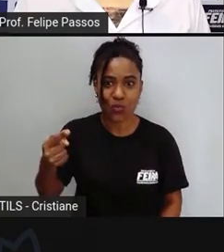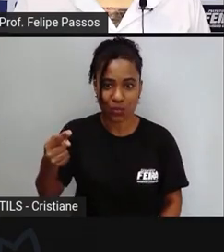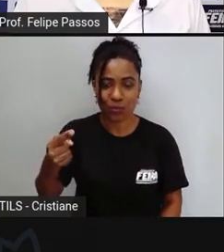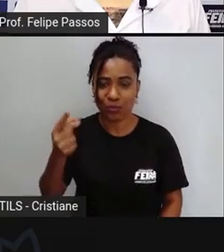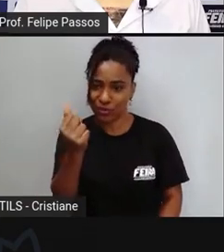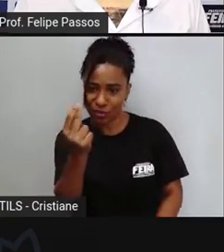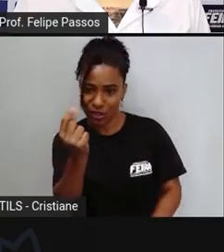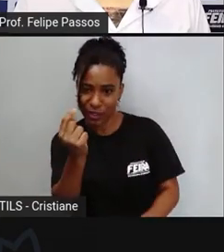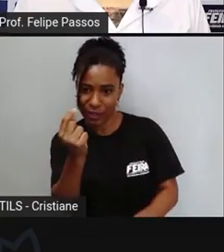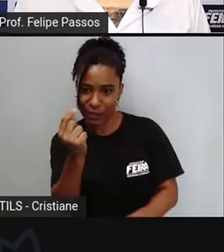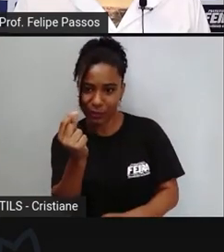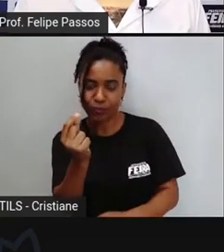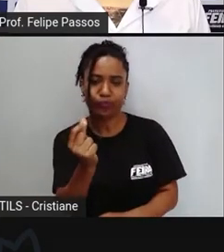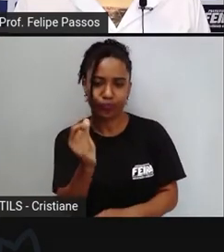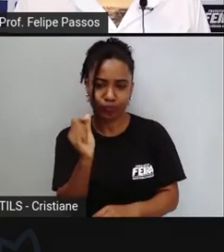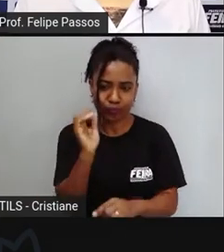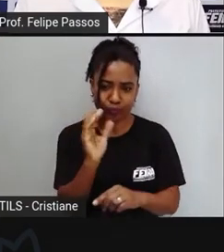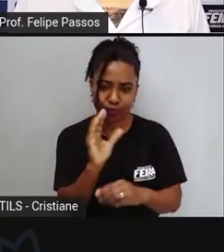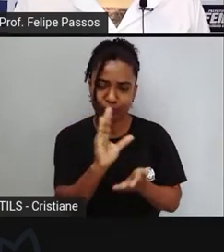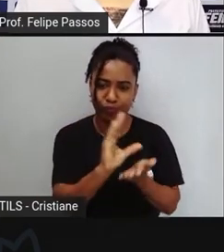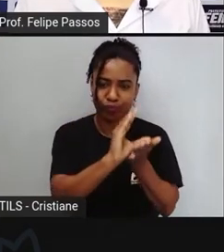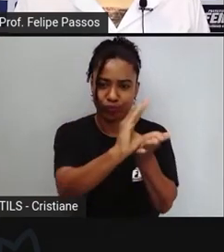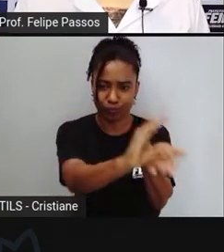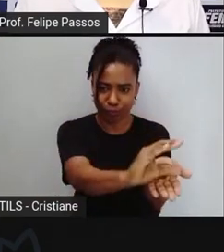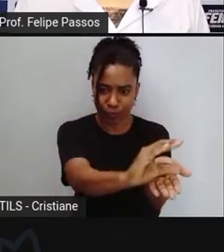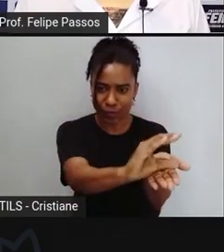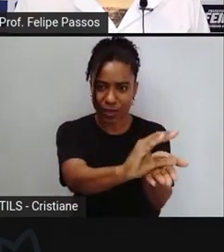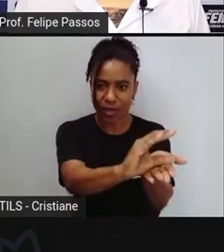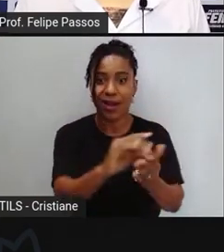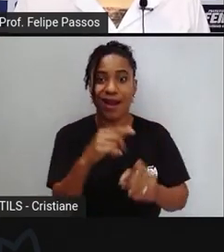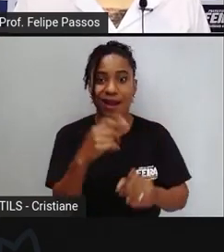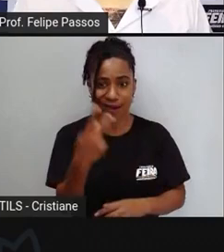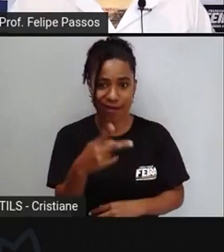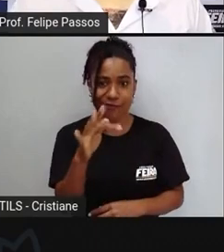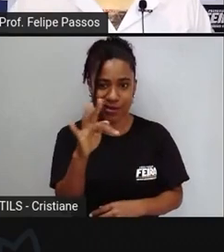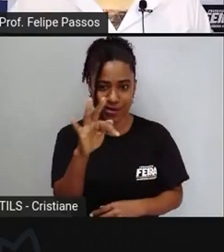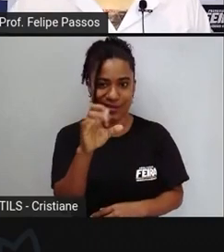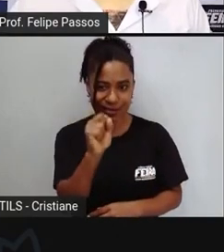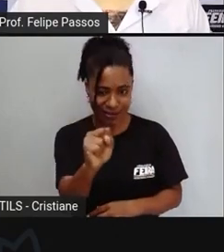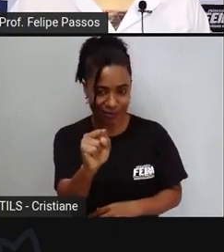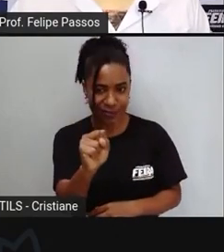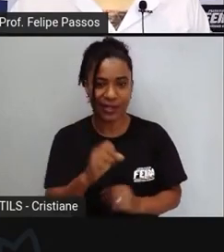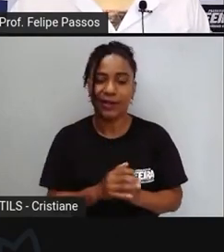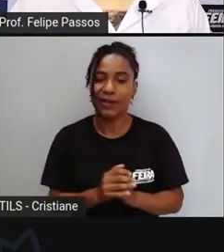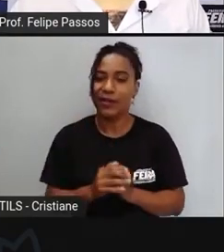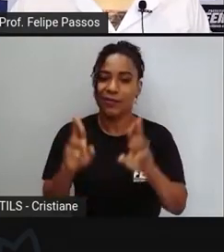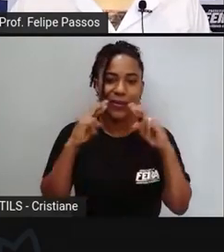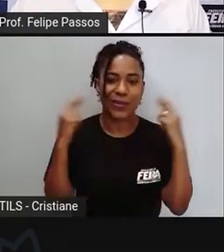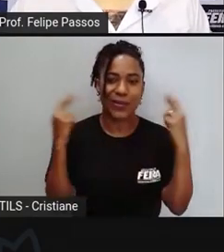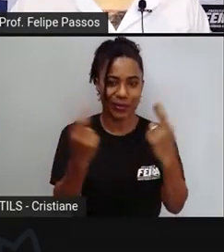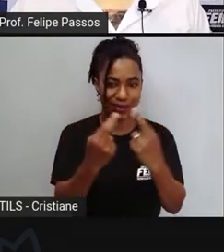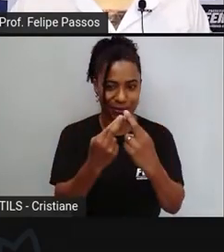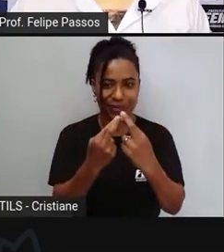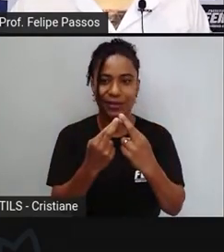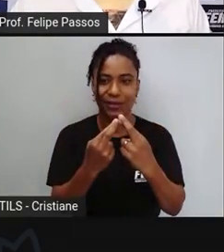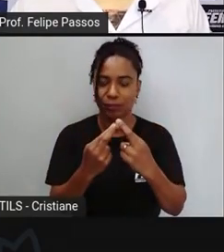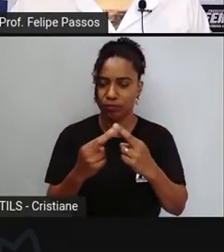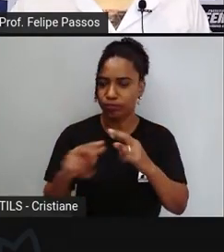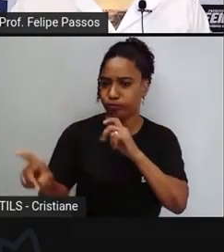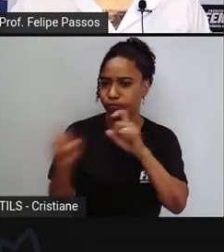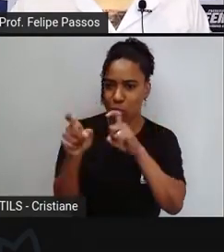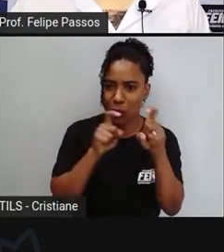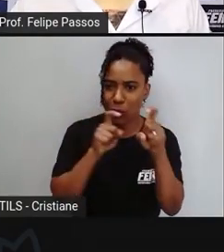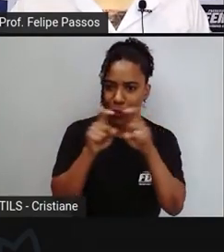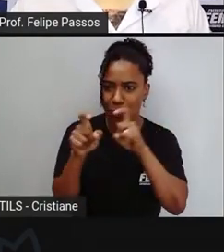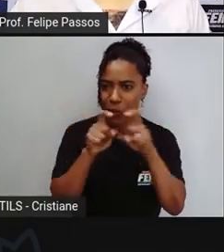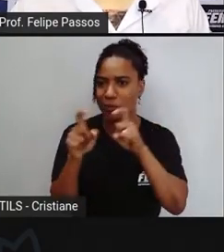foi feita uma grande reunião e todo mundo ofereceu alguma coisa